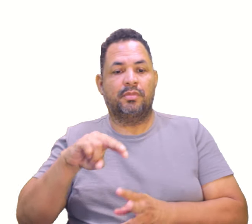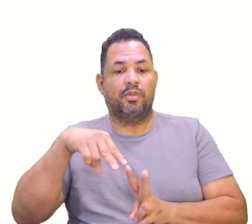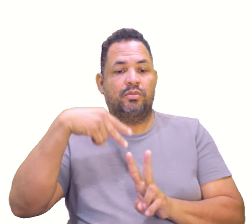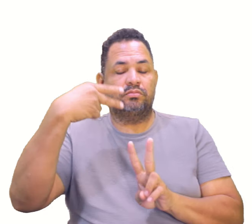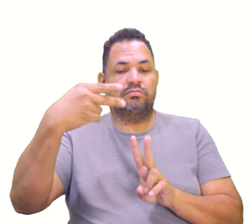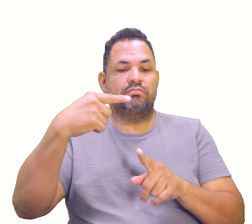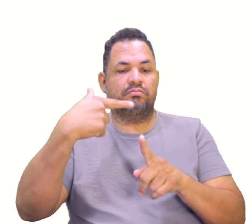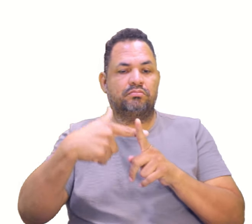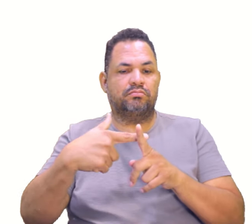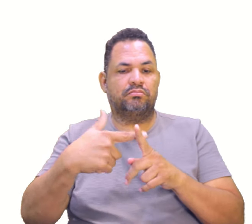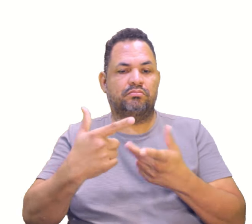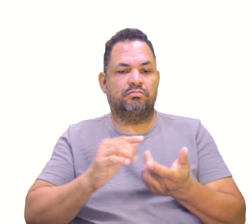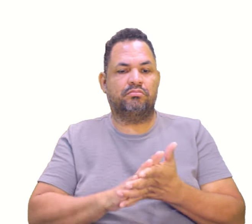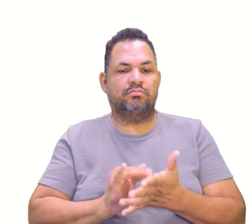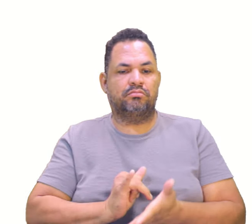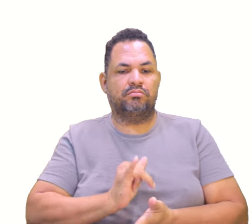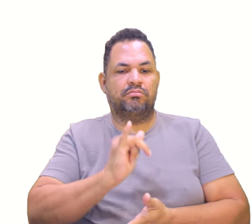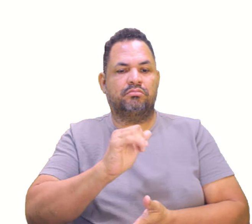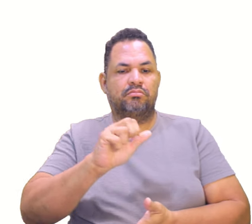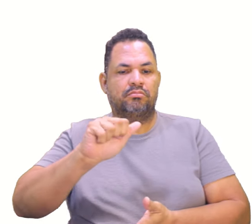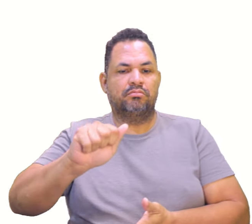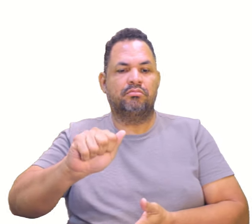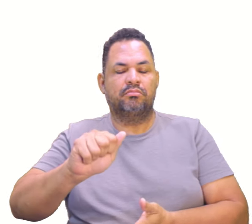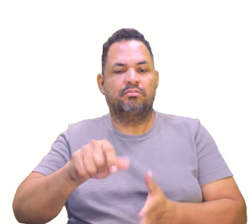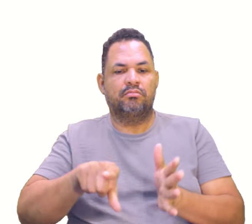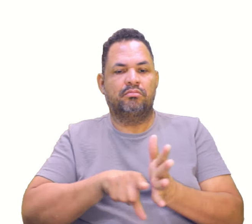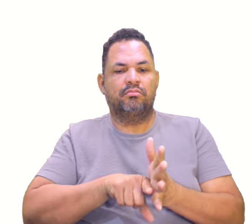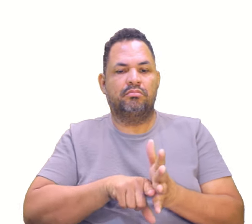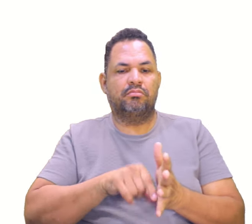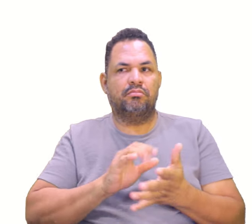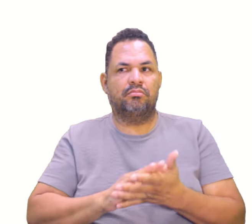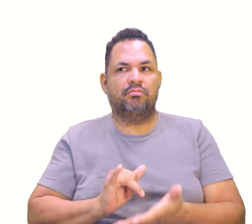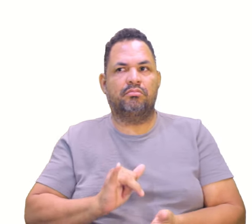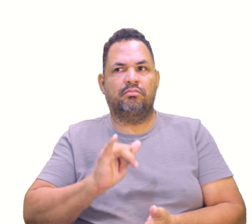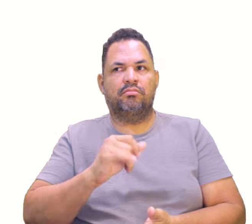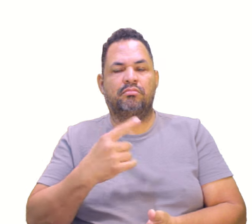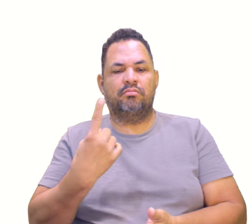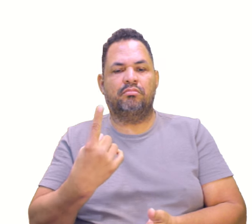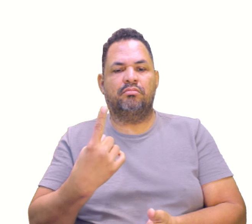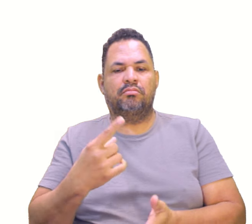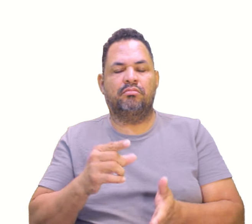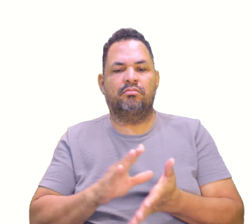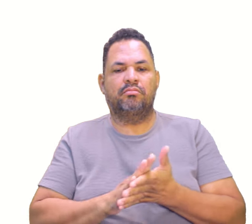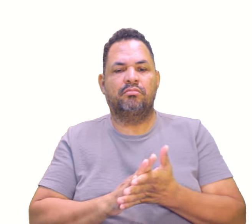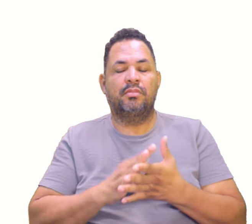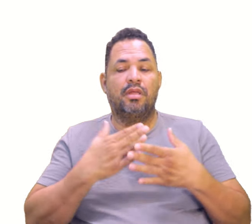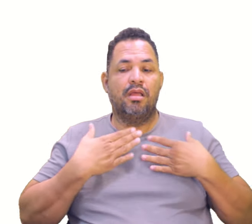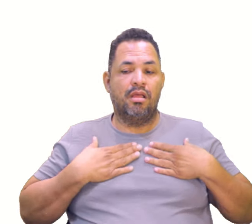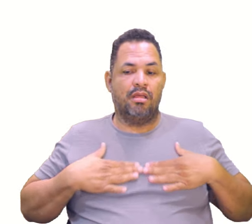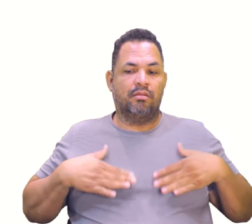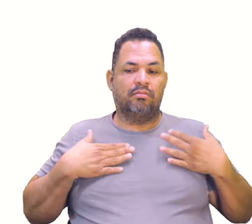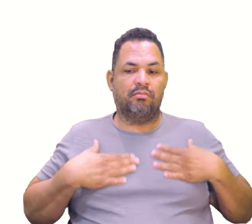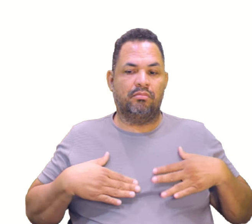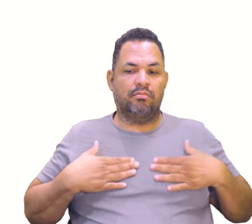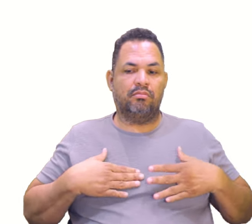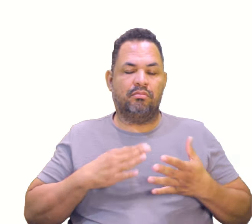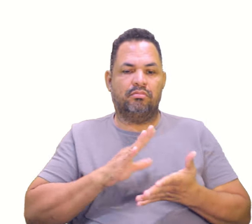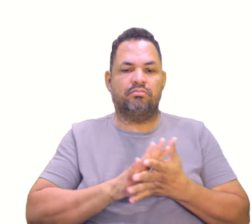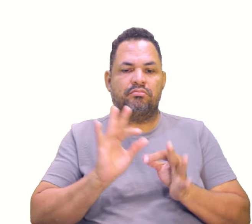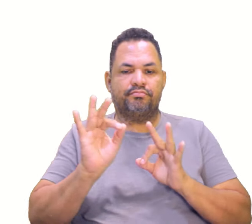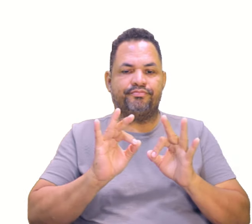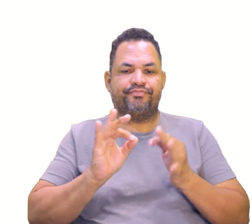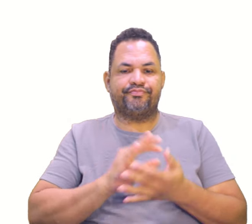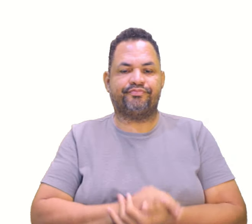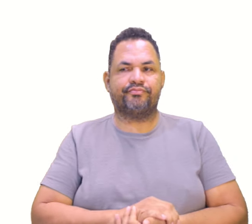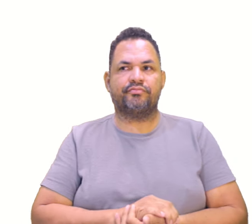quadrado. Mais y do A? 5 menos y do B? Menos 1. Muita calma nessa hora. Vamos colocar